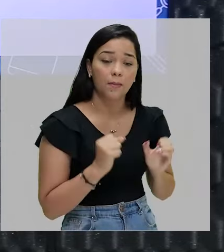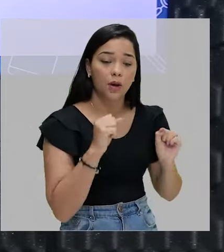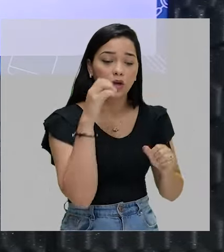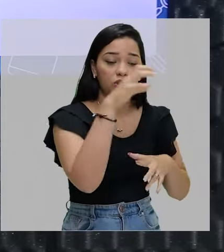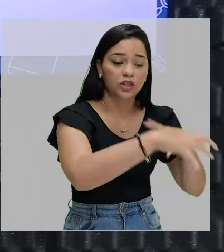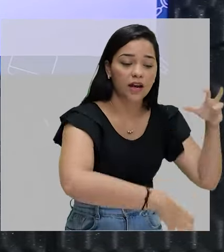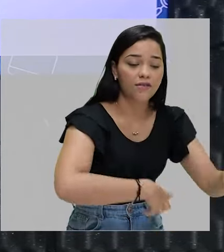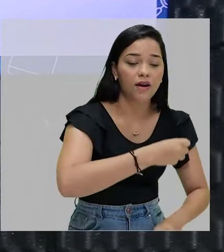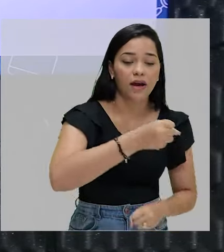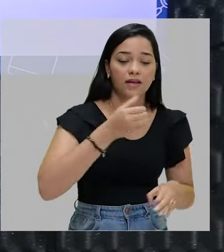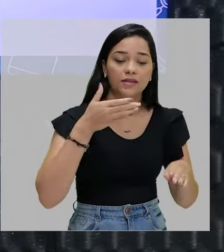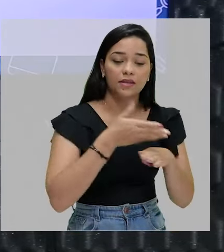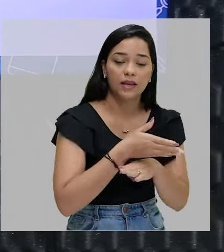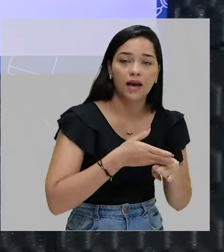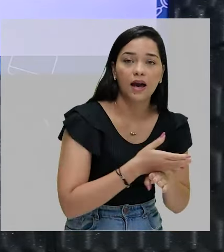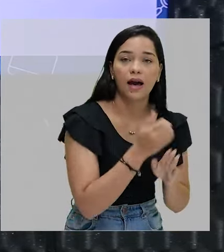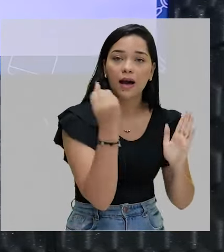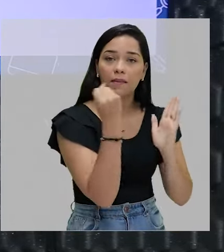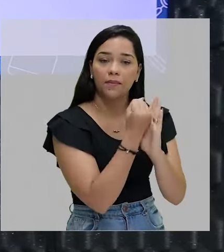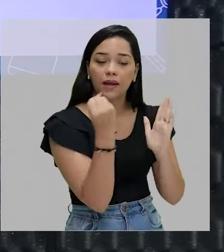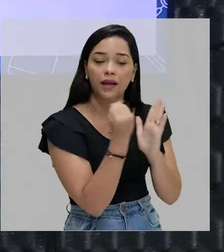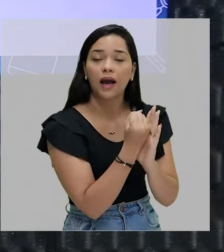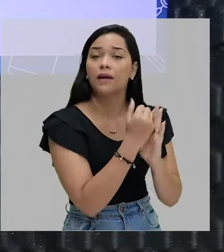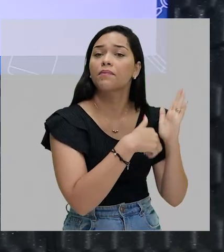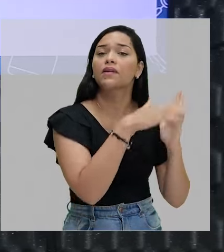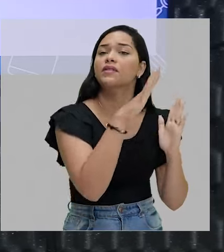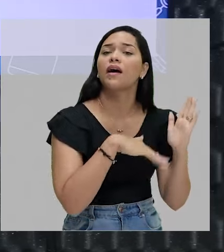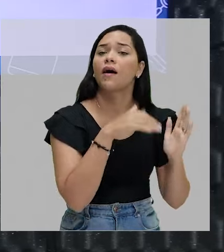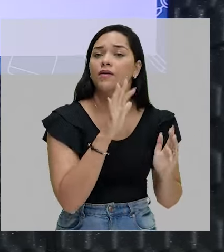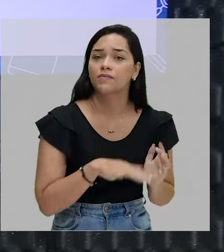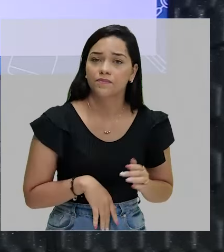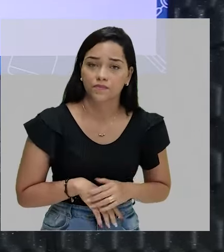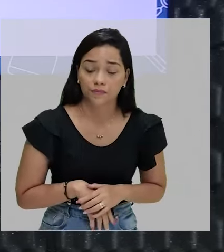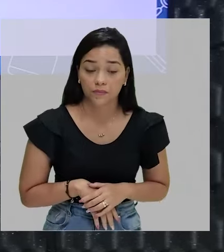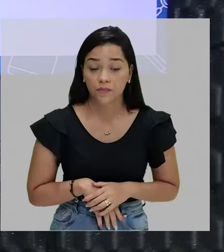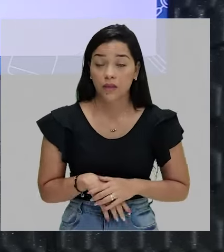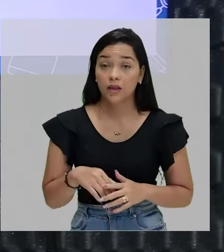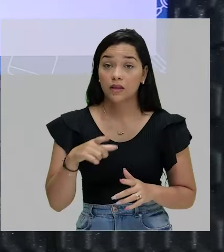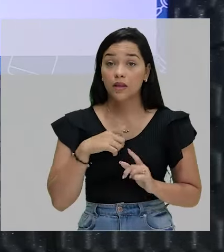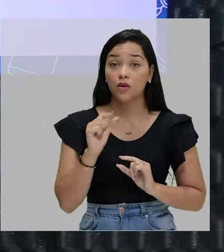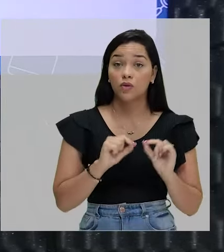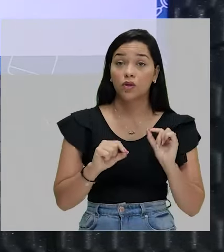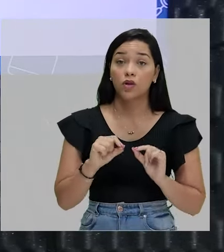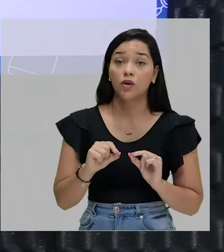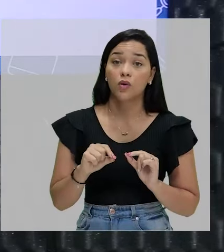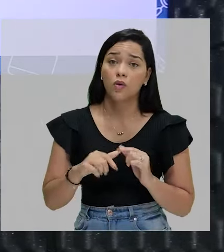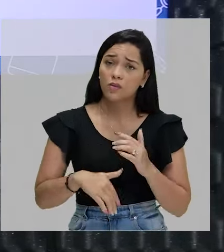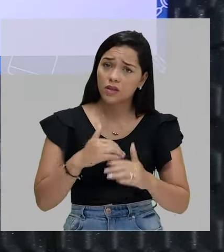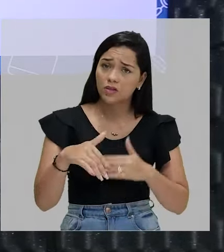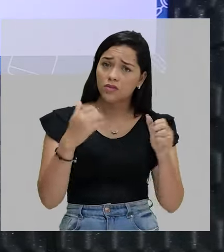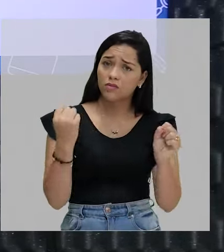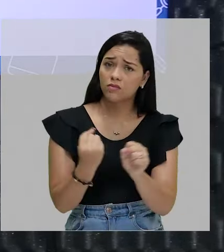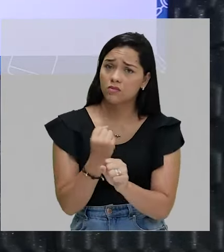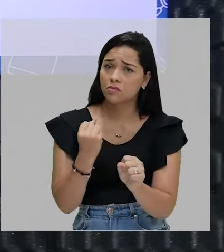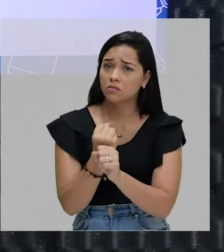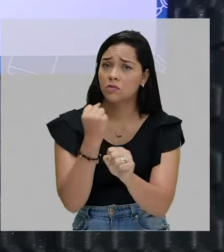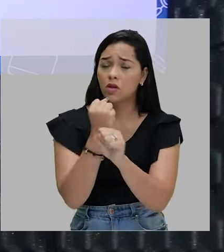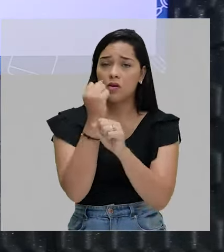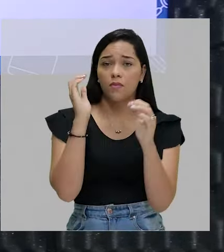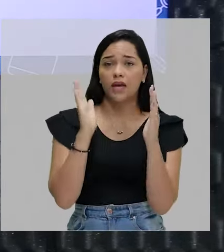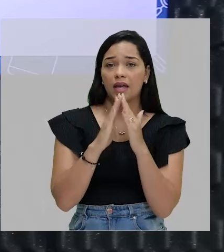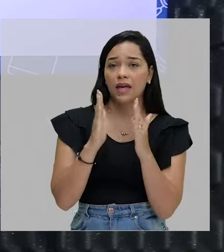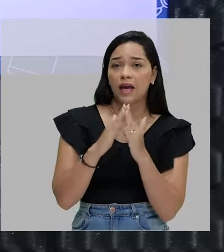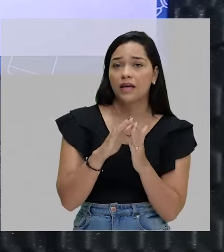pode cavar, serrar, pregar e pintar. Isso aqui retrata uma obra, uma construção, construção de uma casa